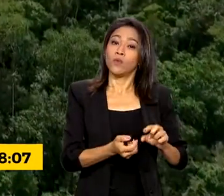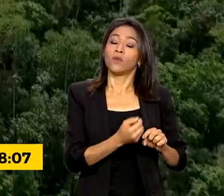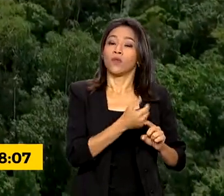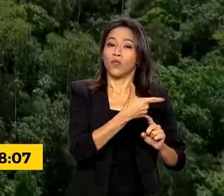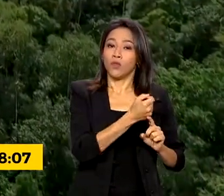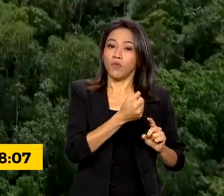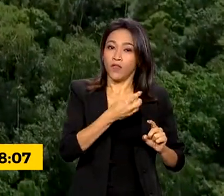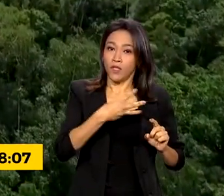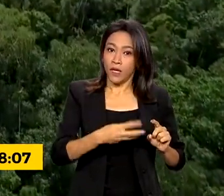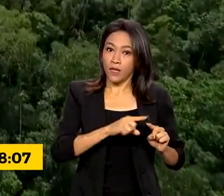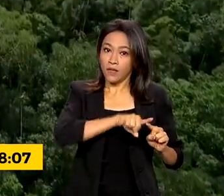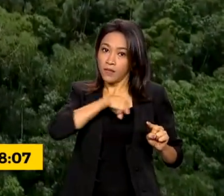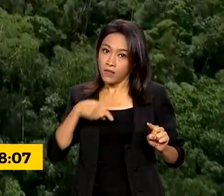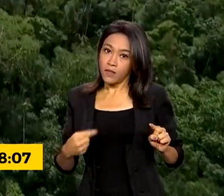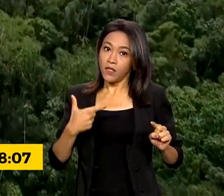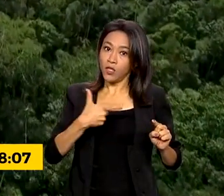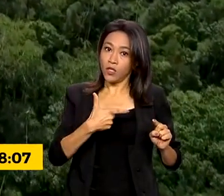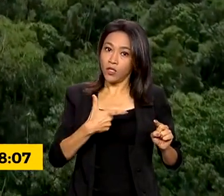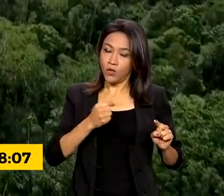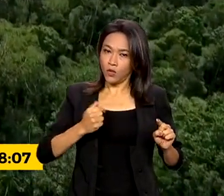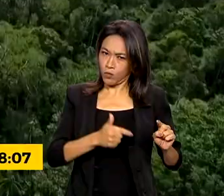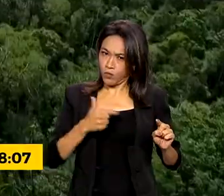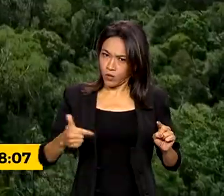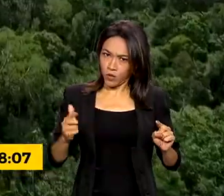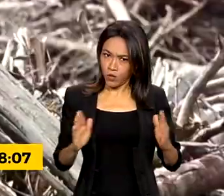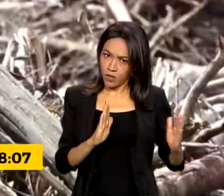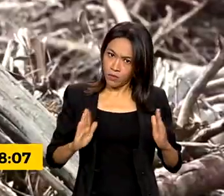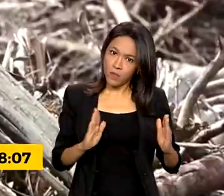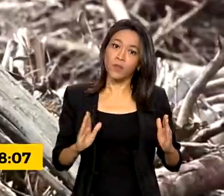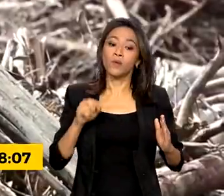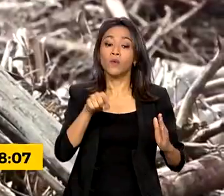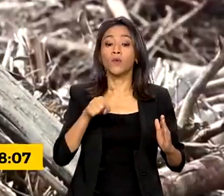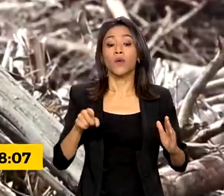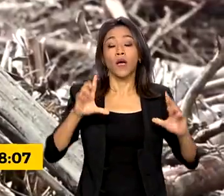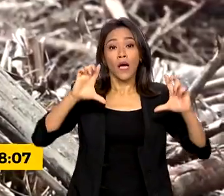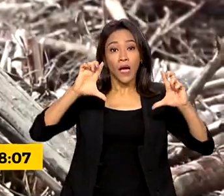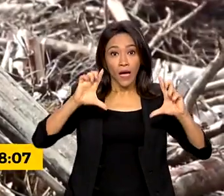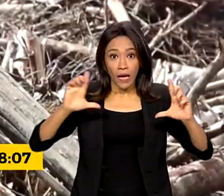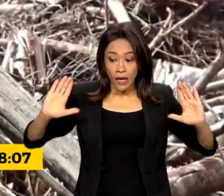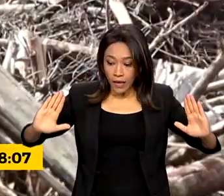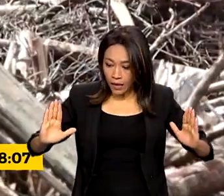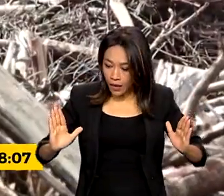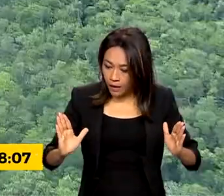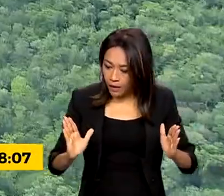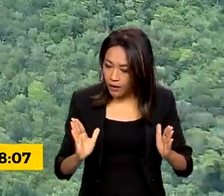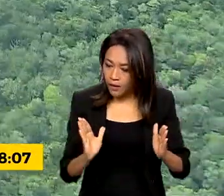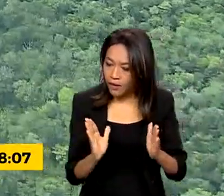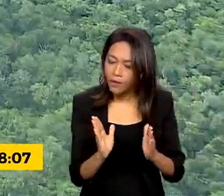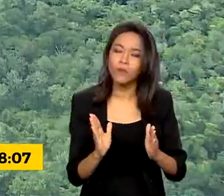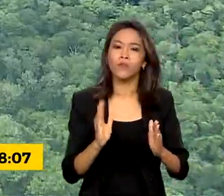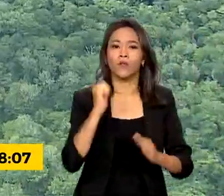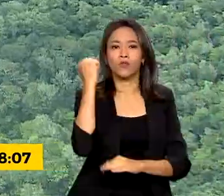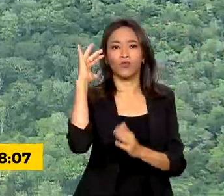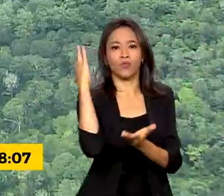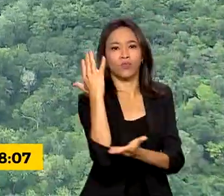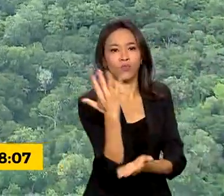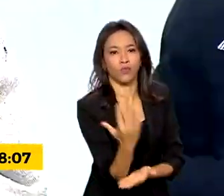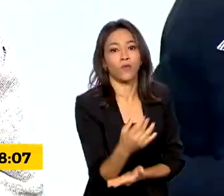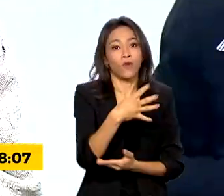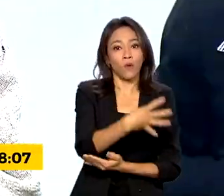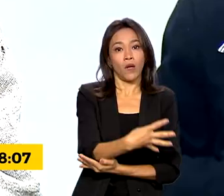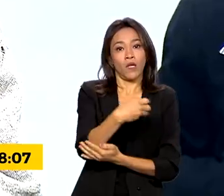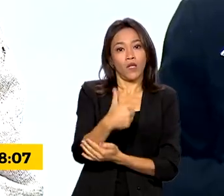e junho de 2022, a redução de áreas sob alerta de desmatamento foi de 41%.